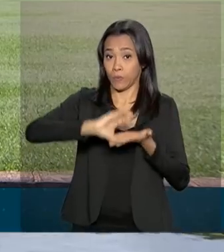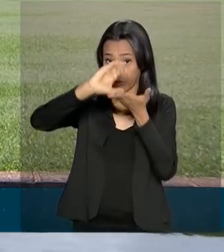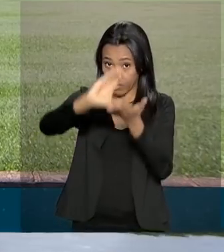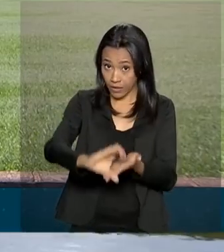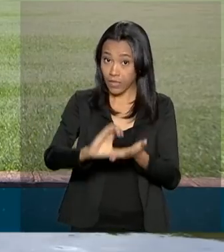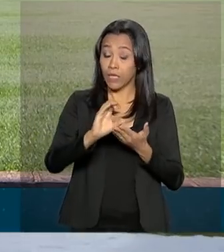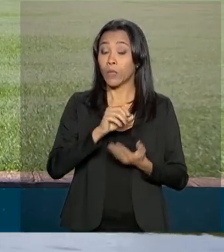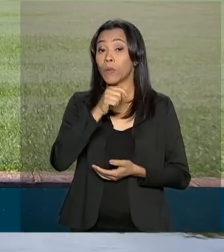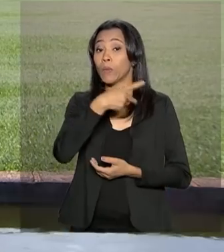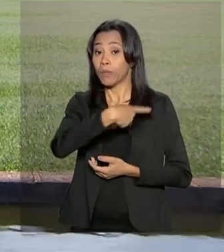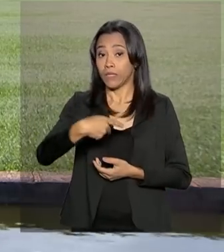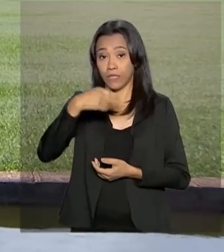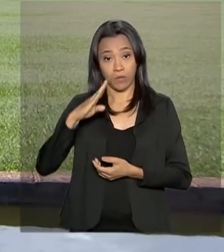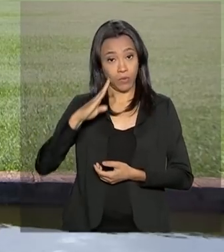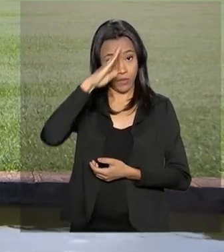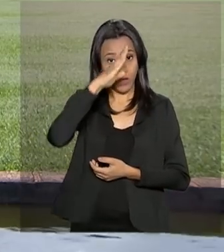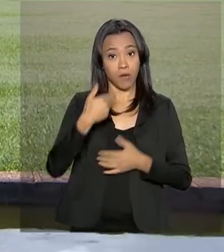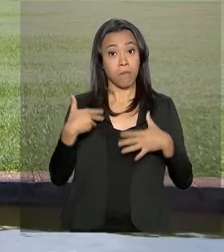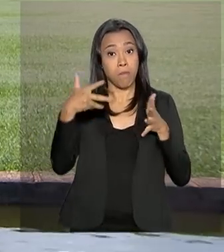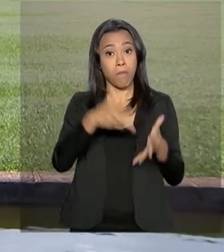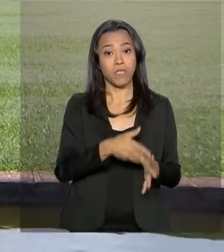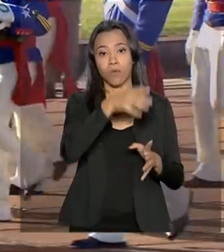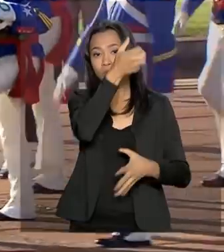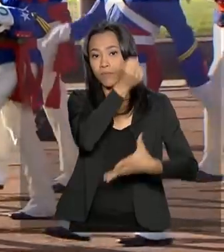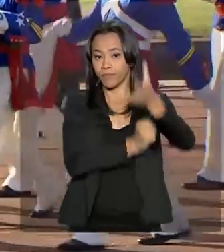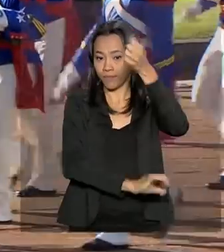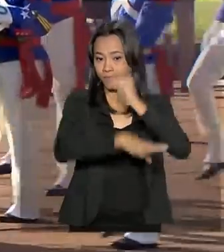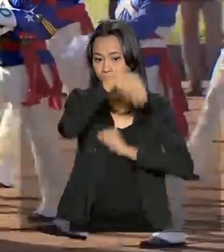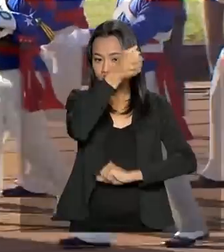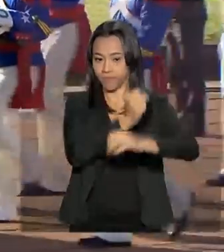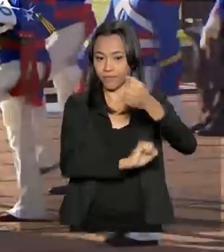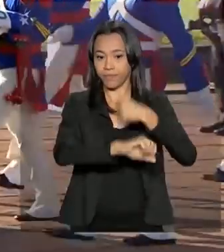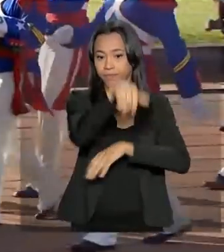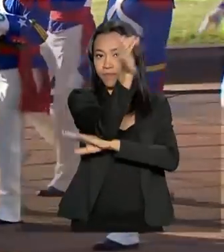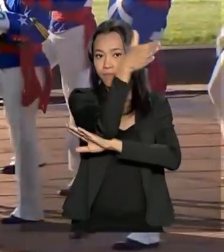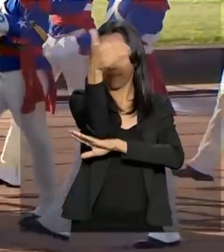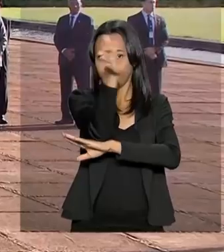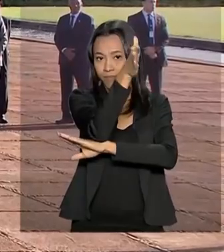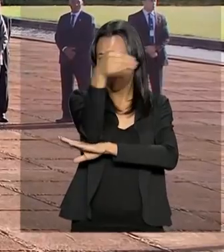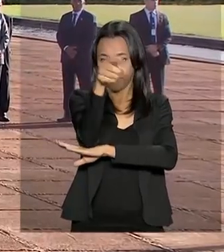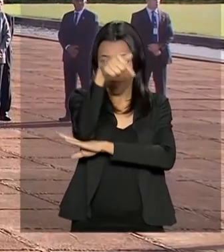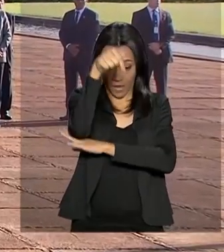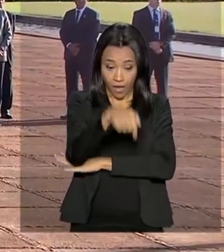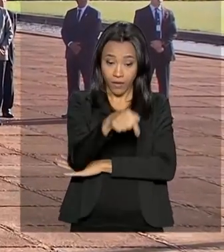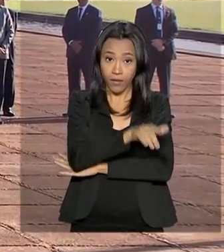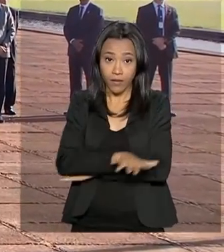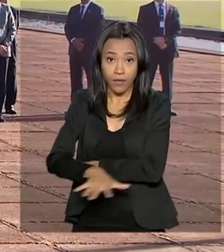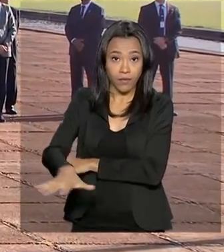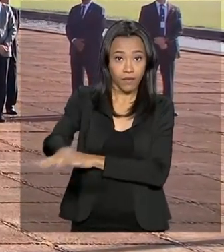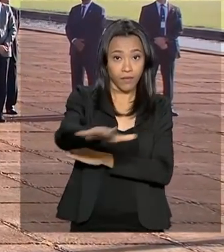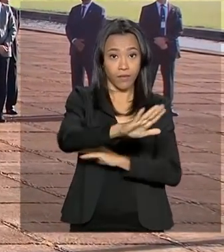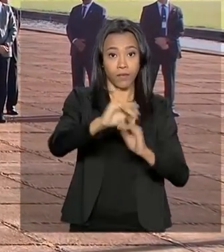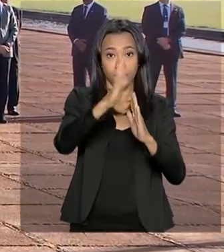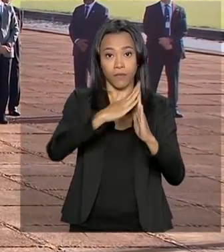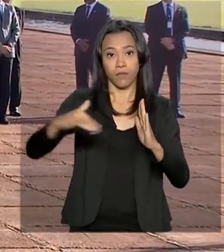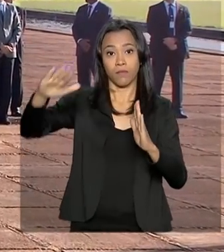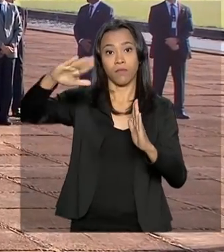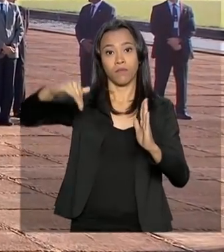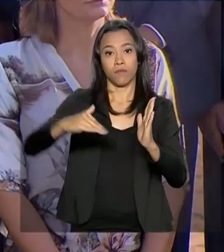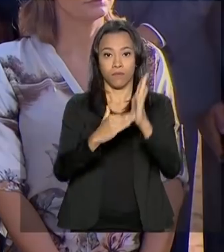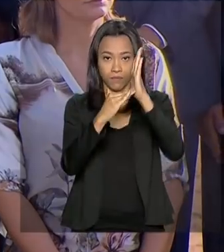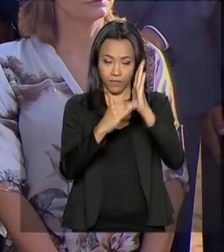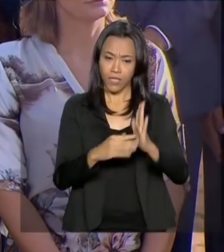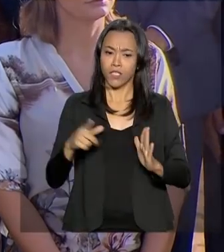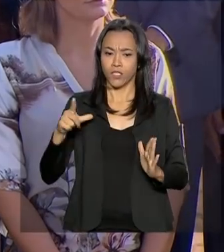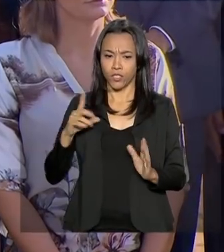participou da cerimônia de hasteamento da bandeira aqui no gramado do Palácio do Alvorada. Ele estava acompanhado dos ministros de